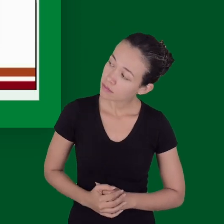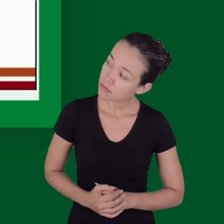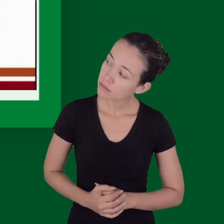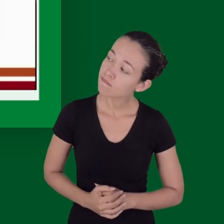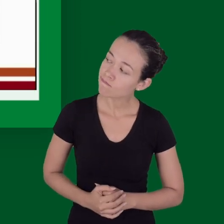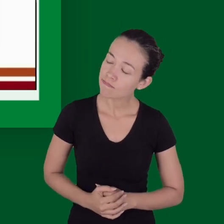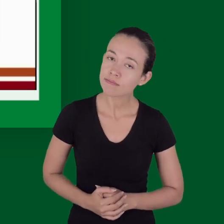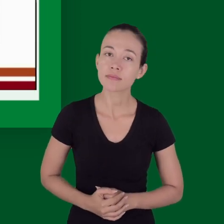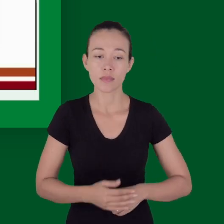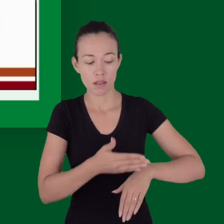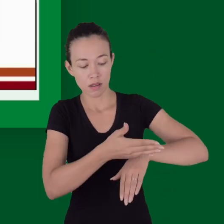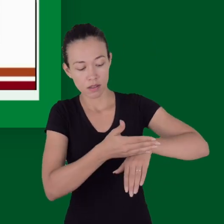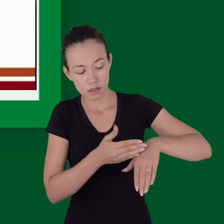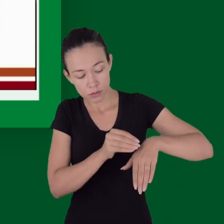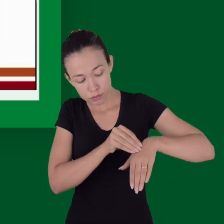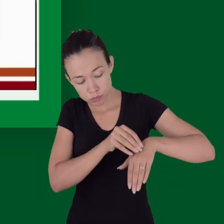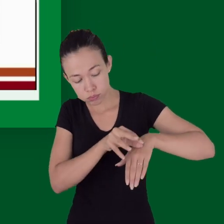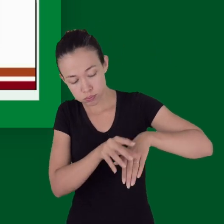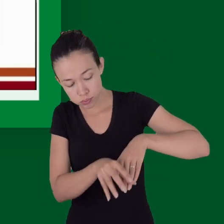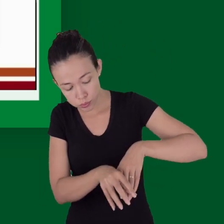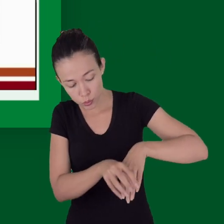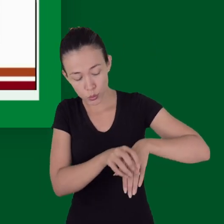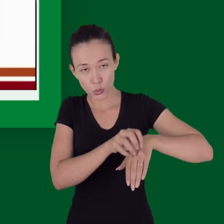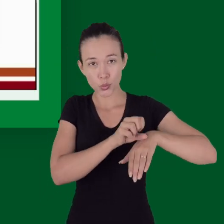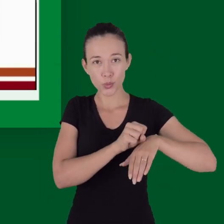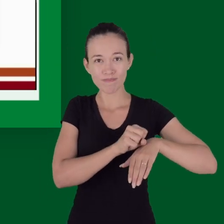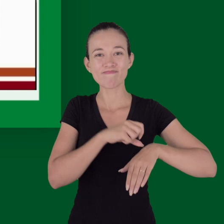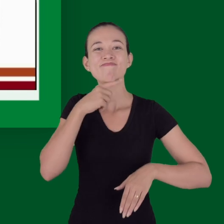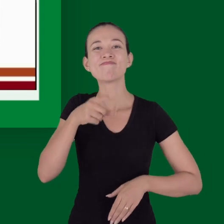coagulopatia associada ao trauma e ela pode vir de diversos